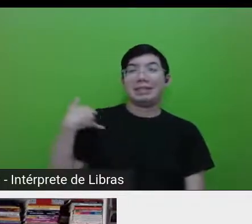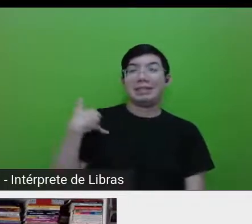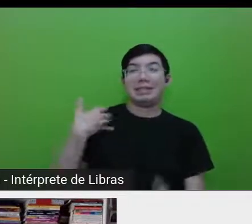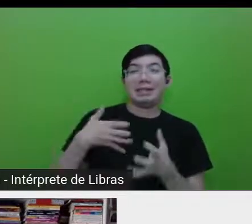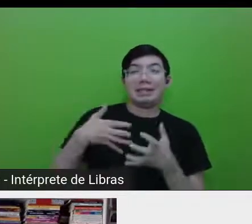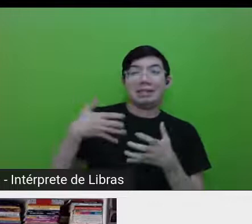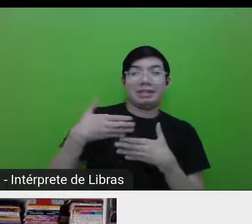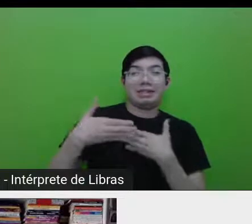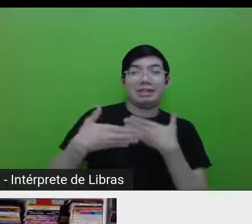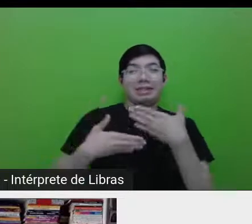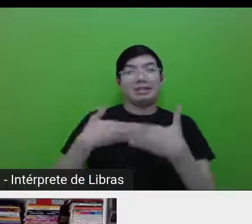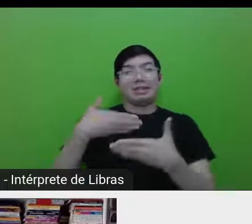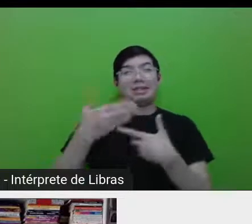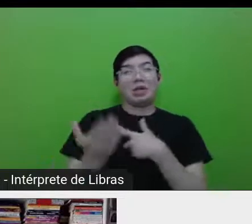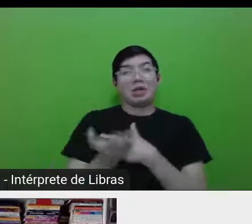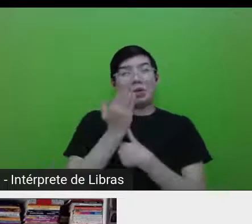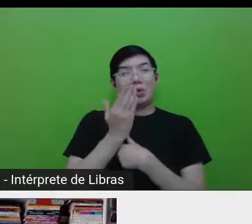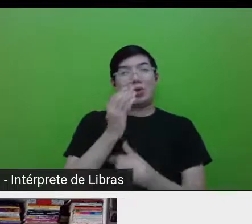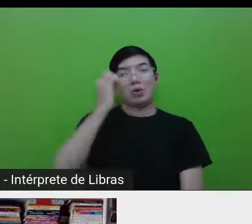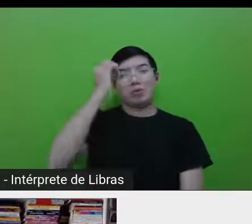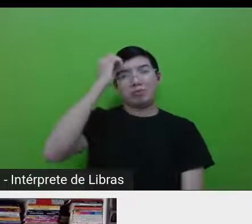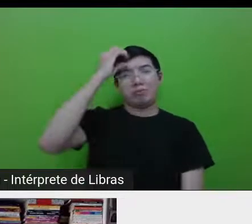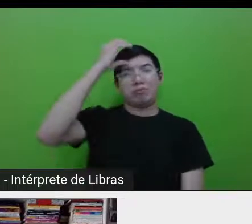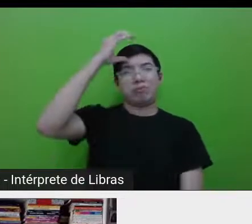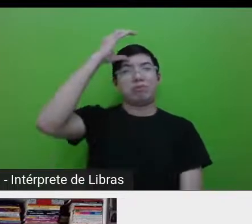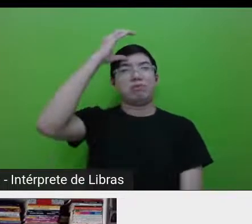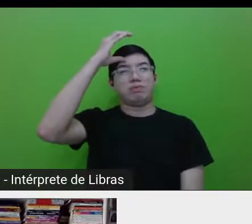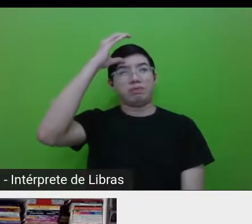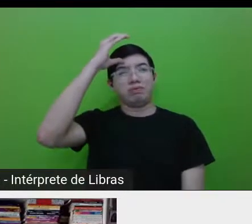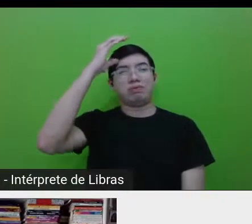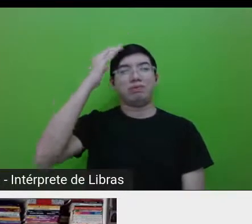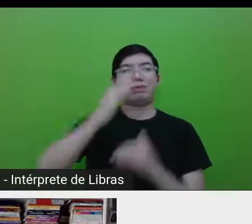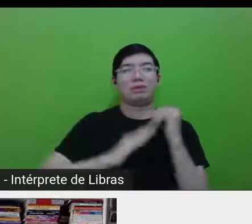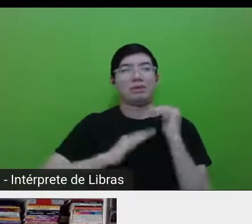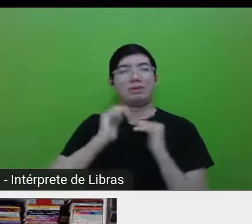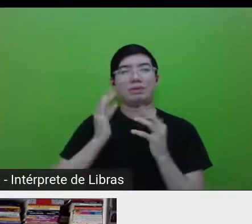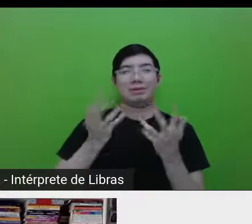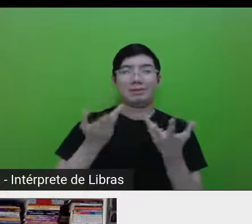e sagacidade para a gente. Alguma. É isso aí.